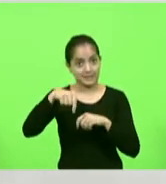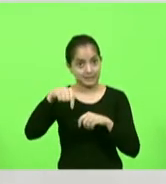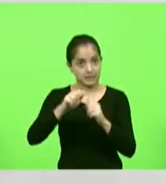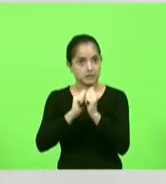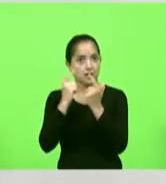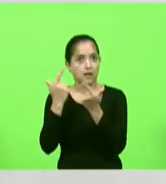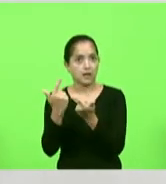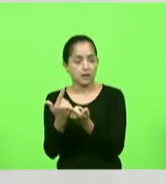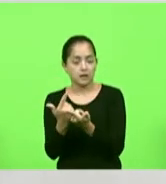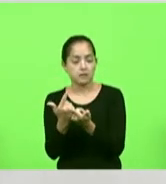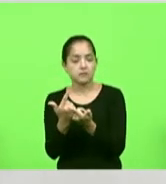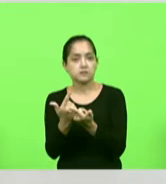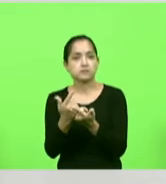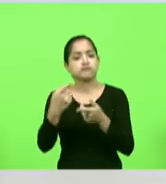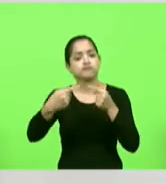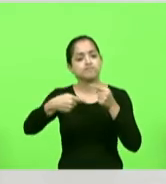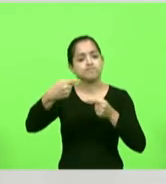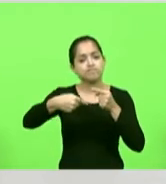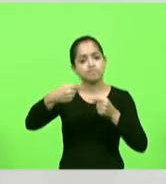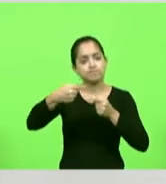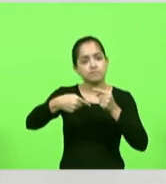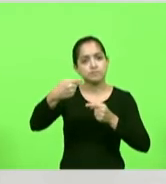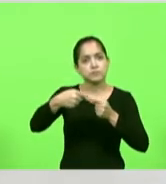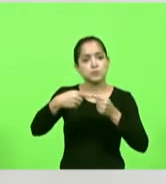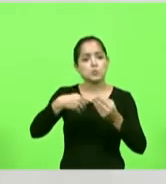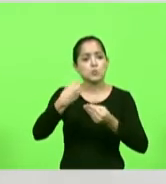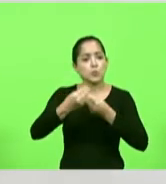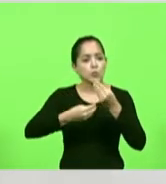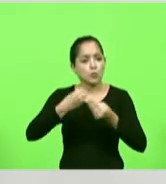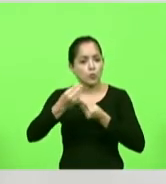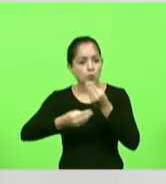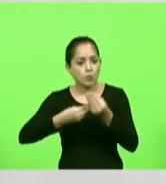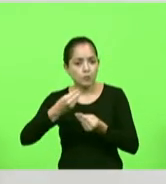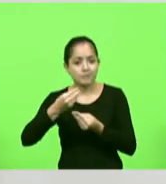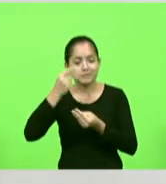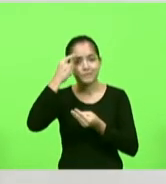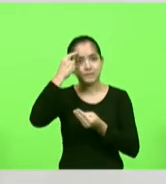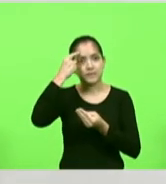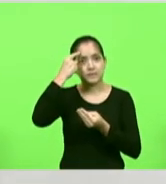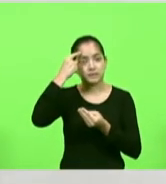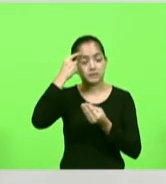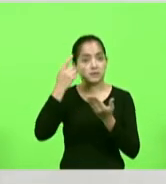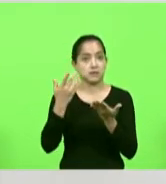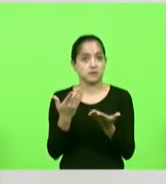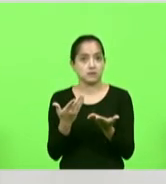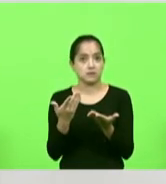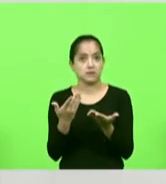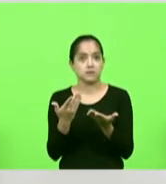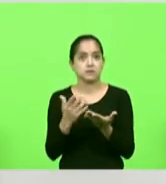nós chegamos a como vamos fazer, deputado Ismael, essa